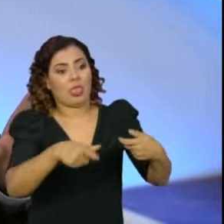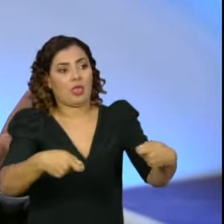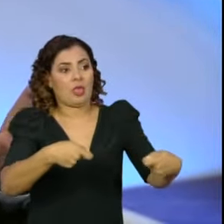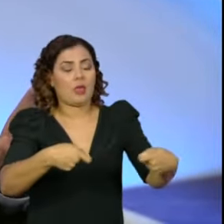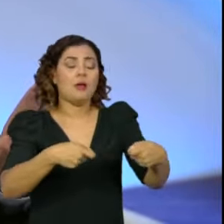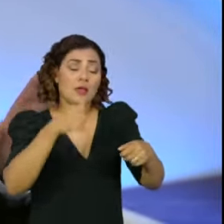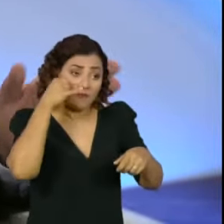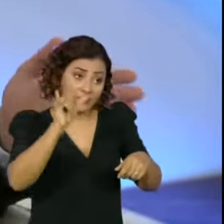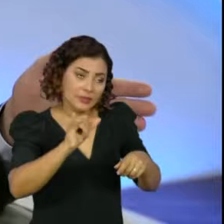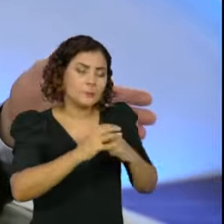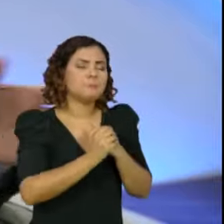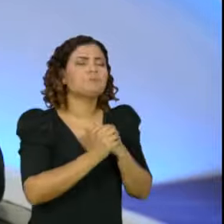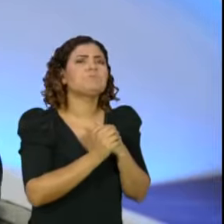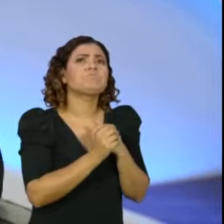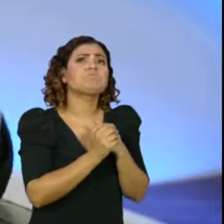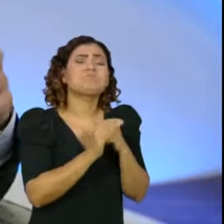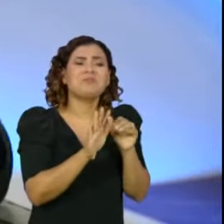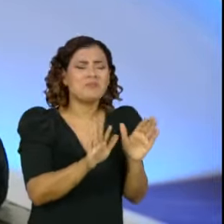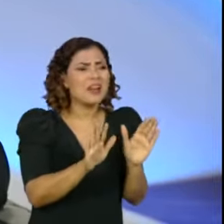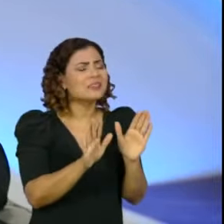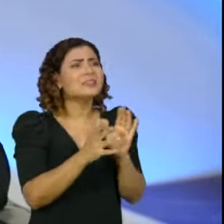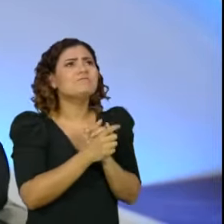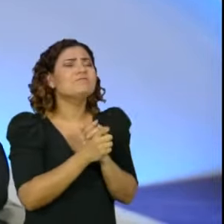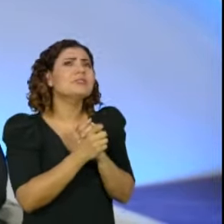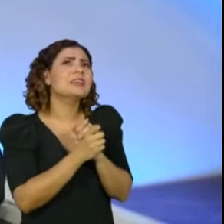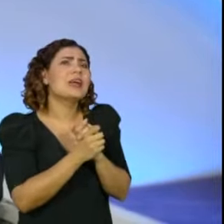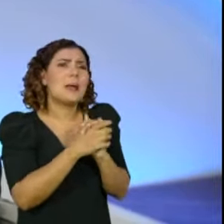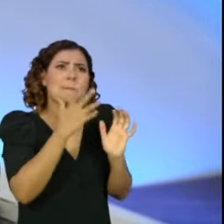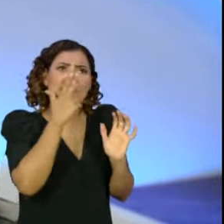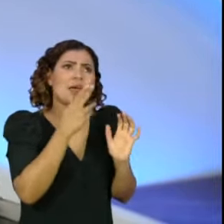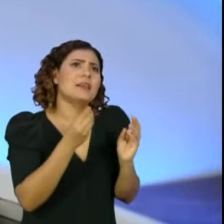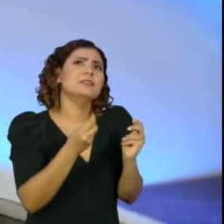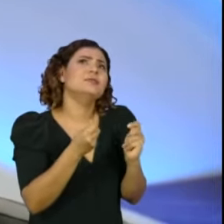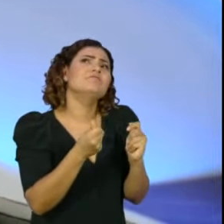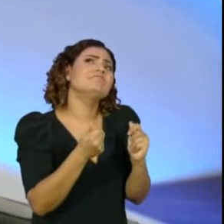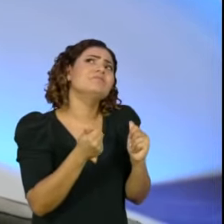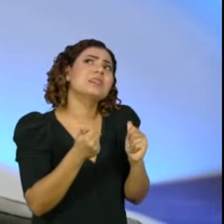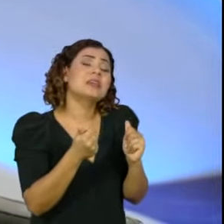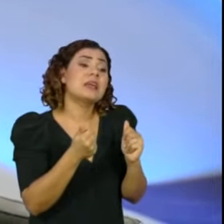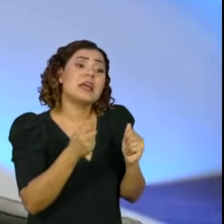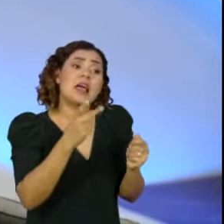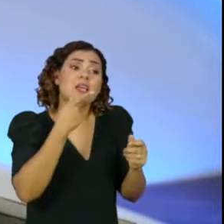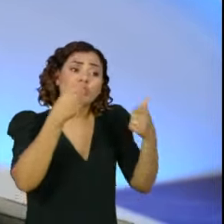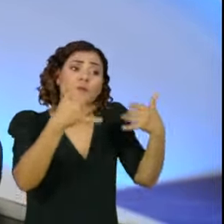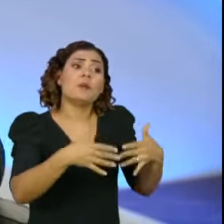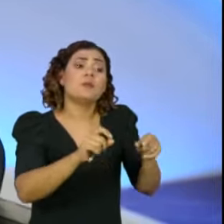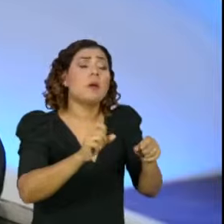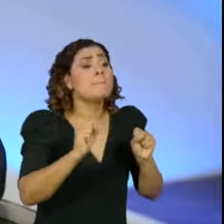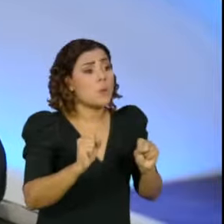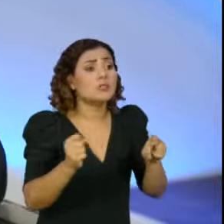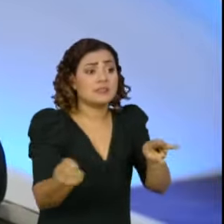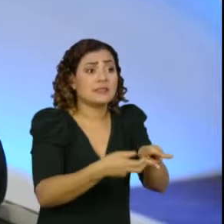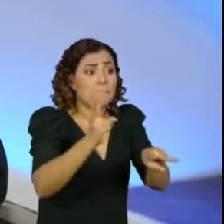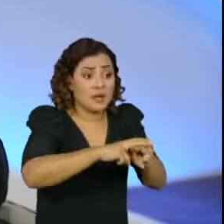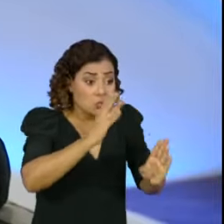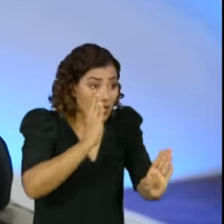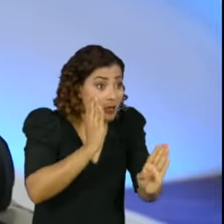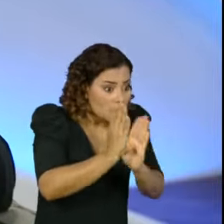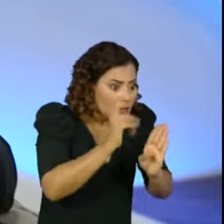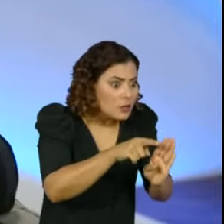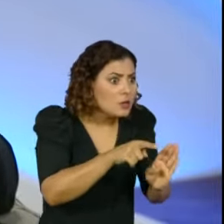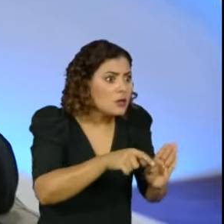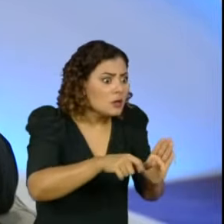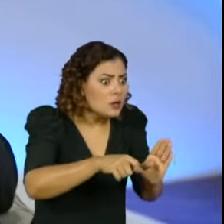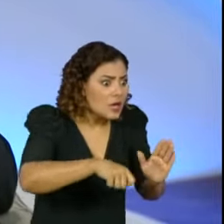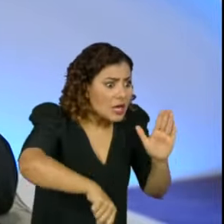não seja interessante alargar o conceito da inafiançabilidade, quando se fala que pode ser preso em flagrante de delito por crimes